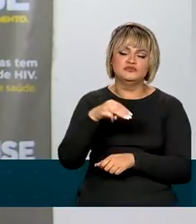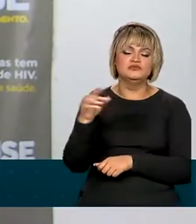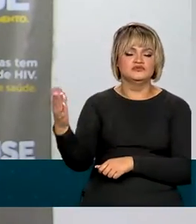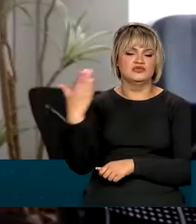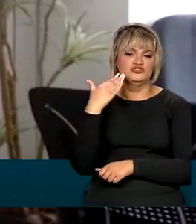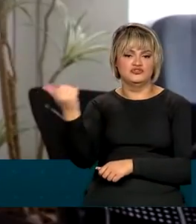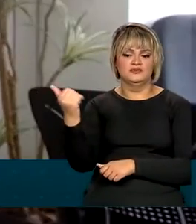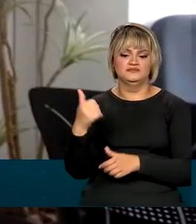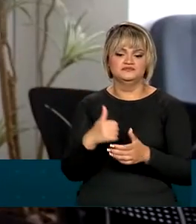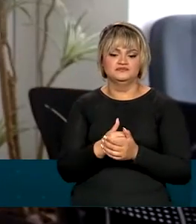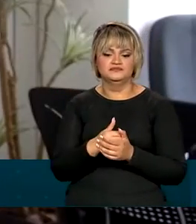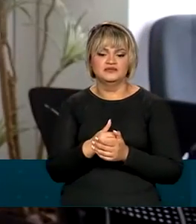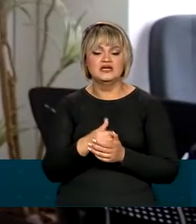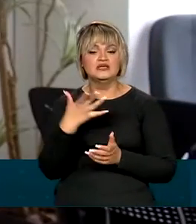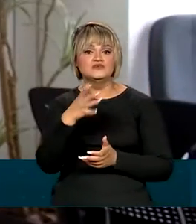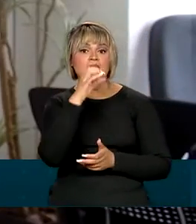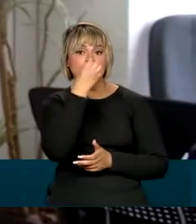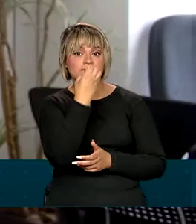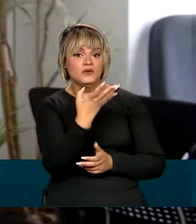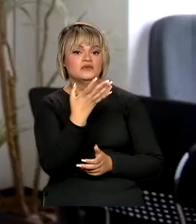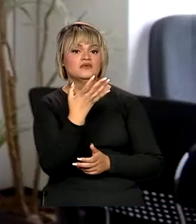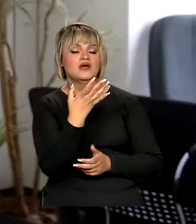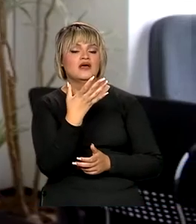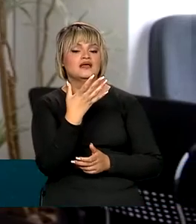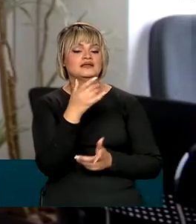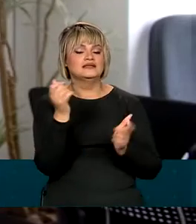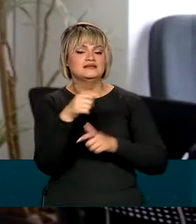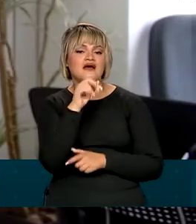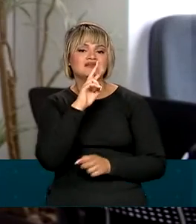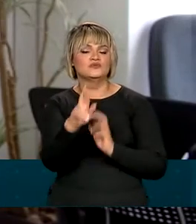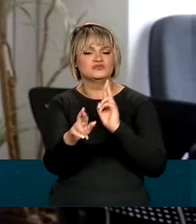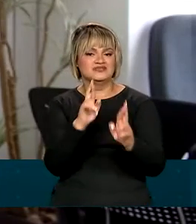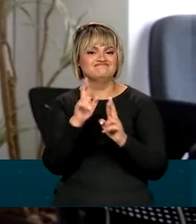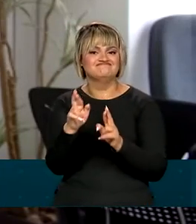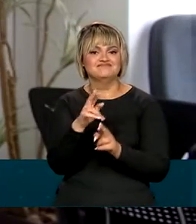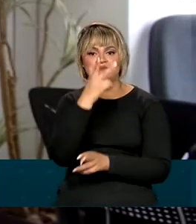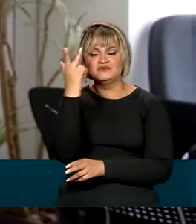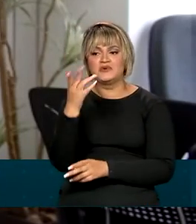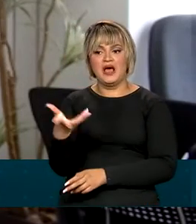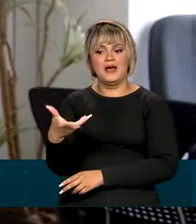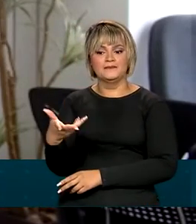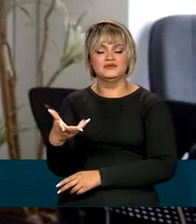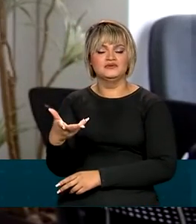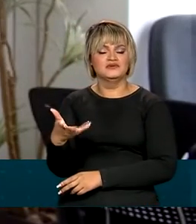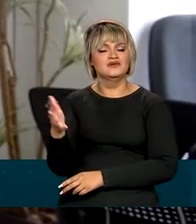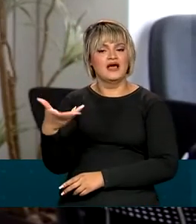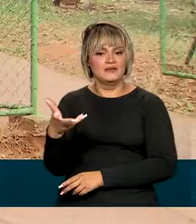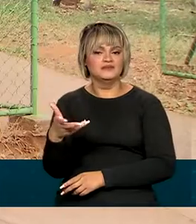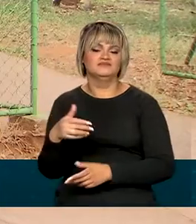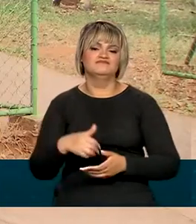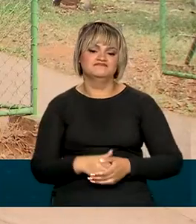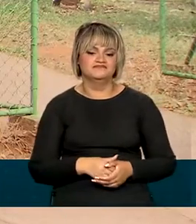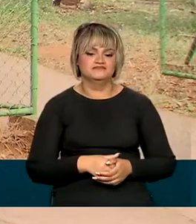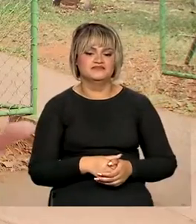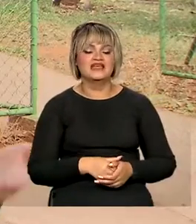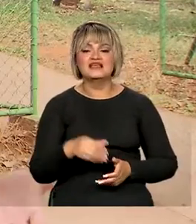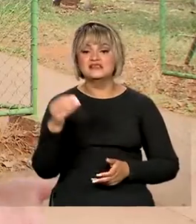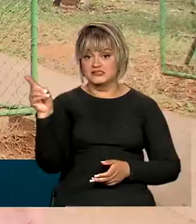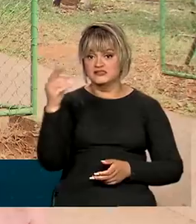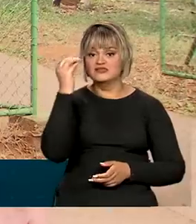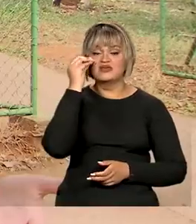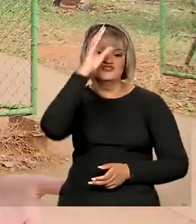no consultório. Isso otimiza, né? Você consegue dar um retorno para o usuário de saúde na mesma consulta. O teste é